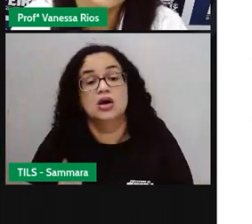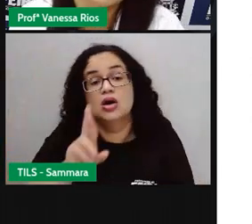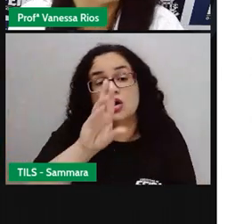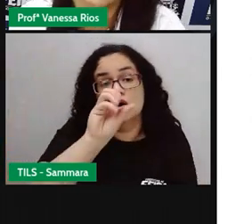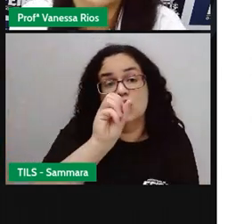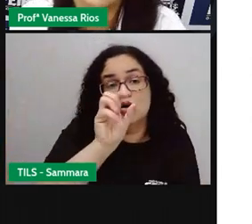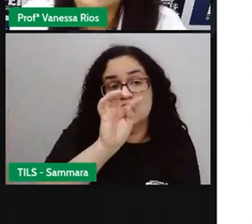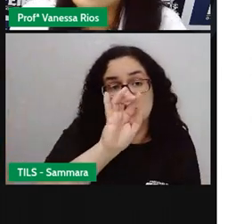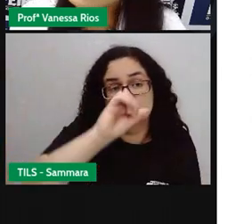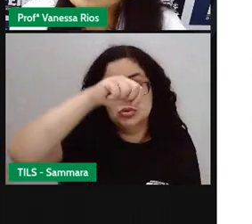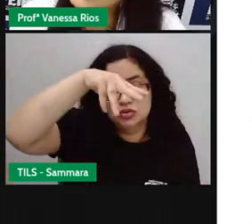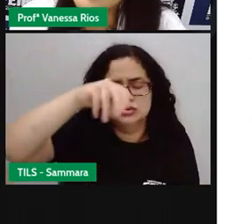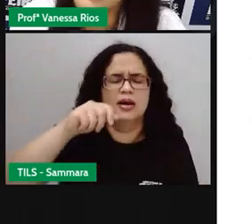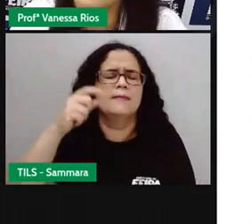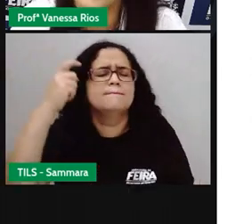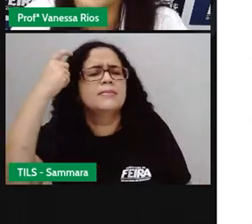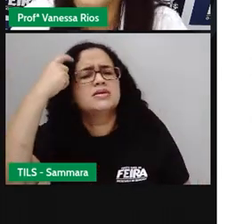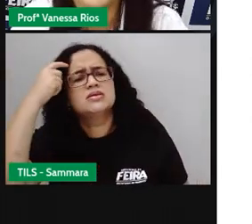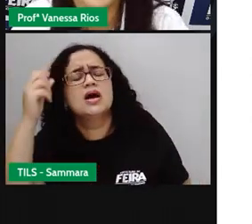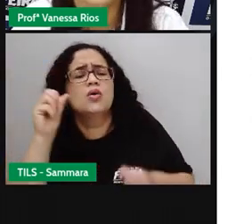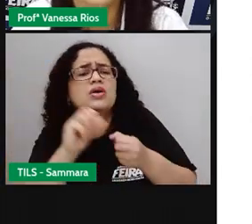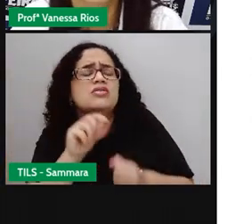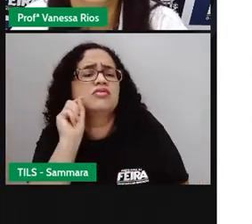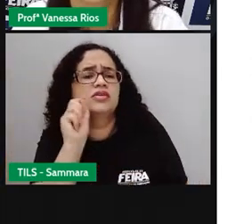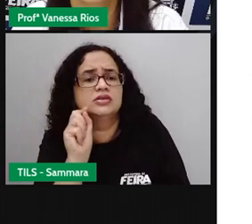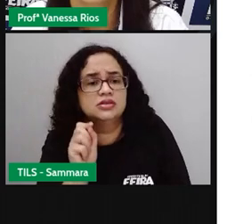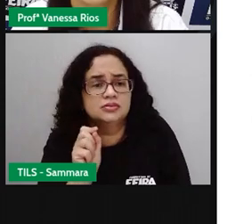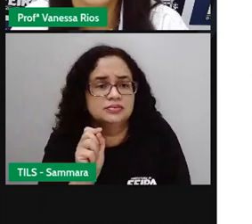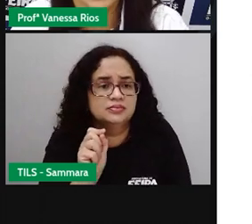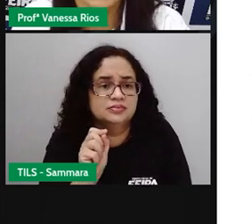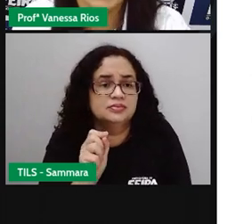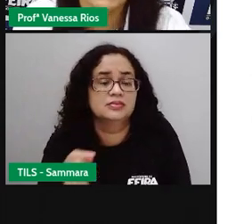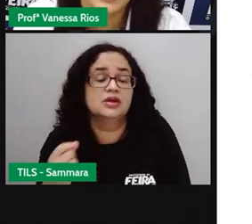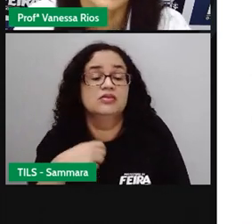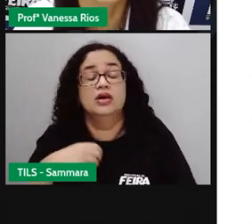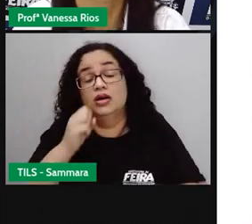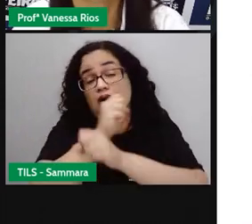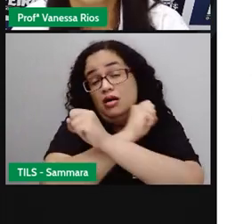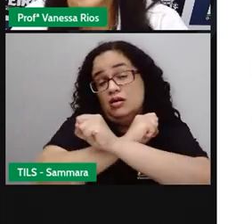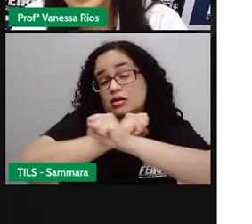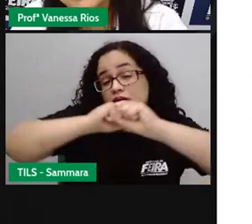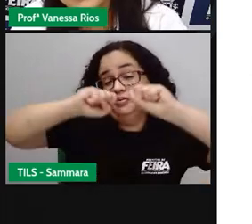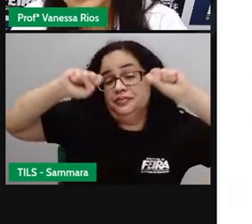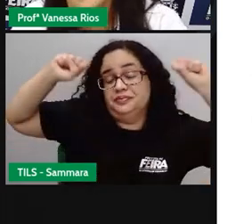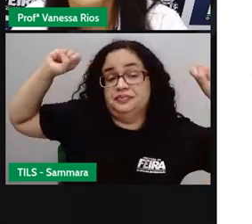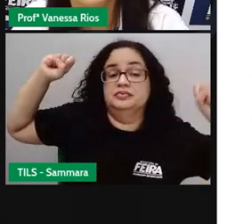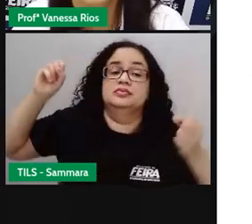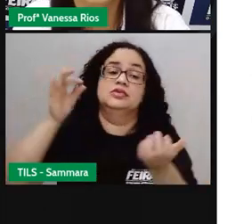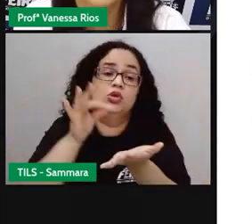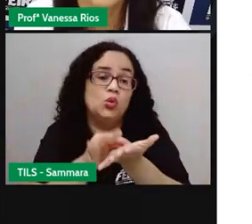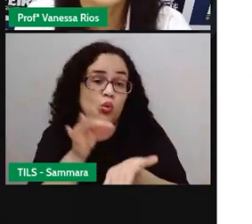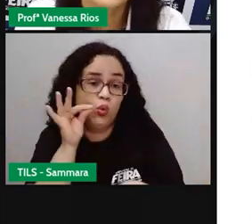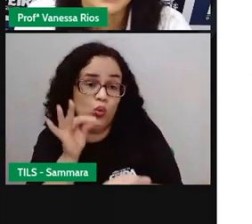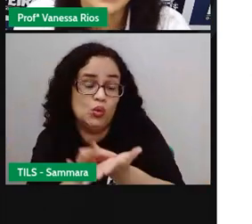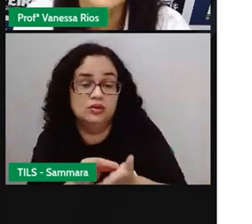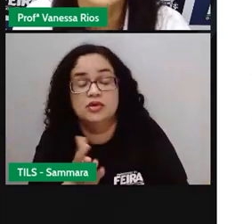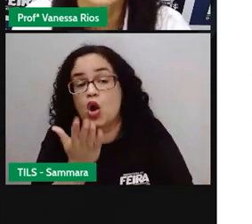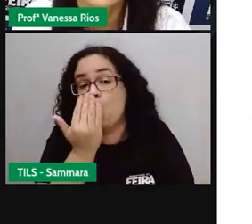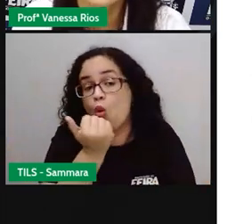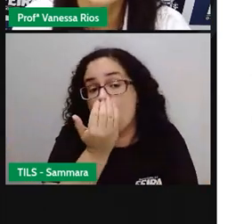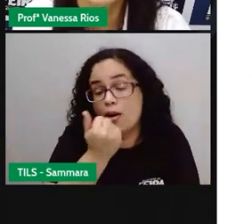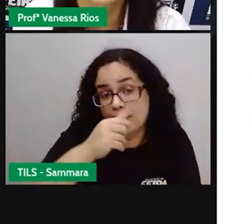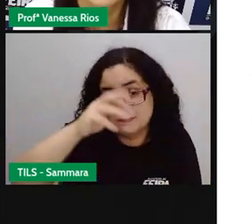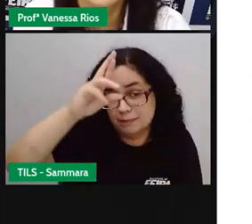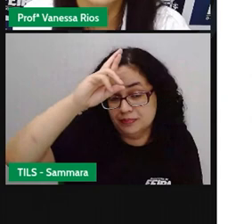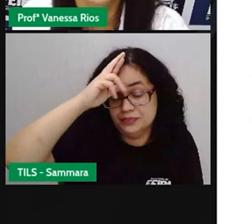a gente vai pensar em ações a serem praticadas. Então, eu vou acordar, eu vou tomar café, eu vou almoçar.